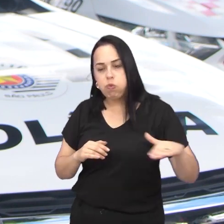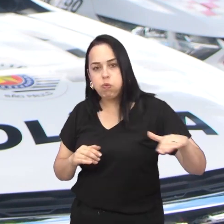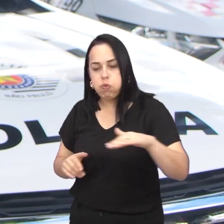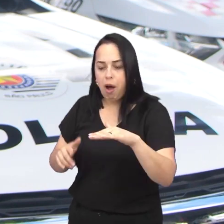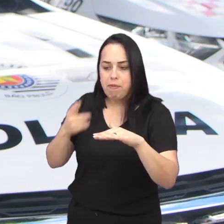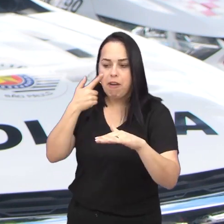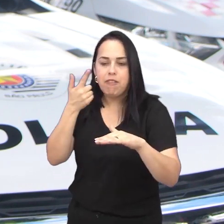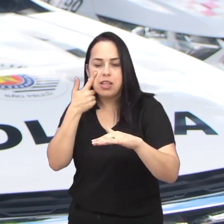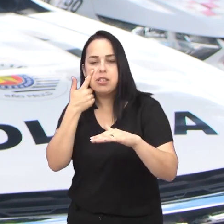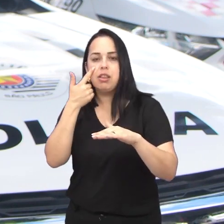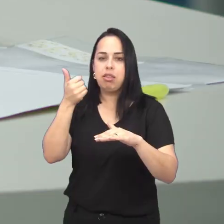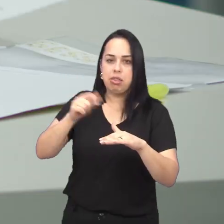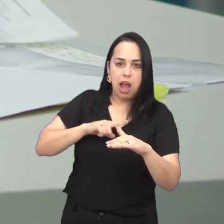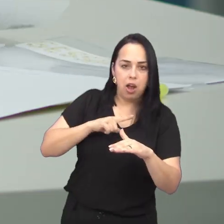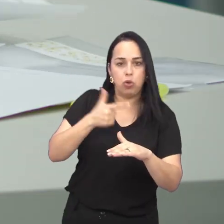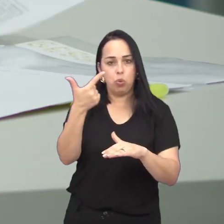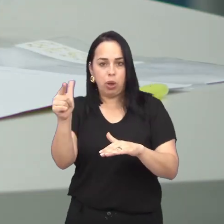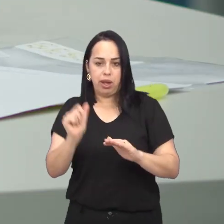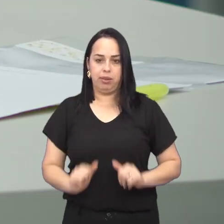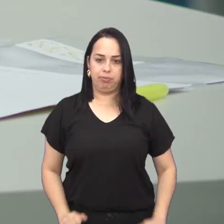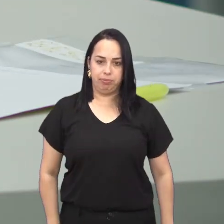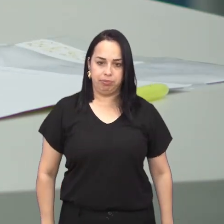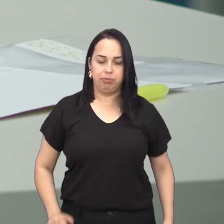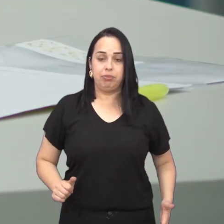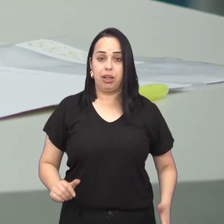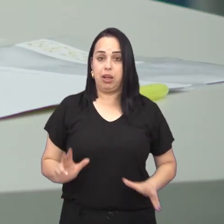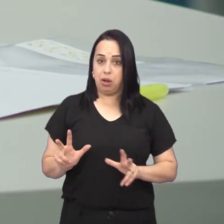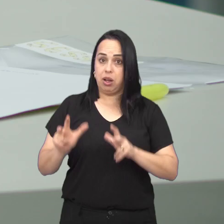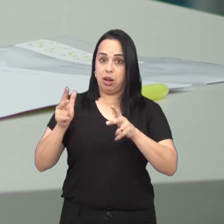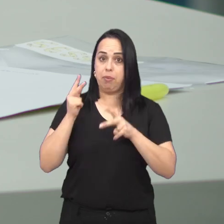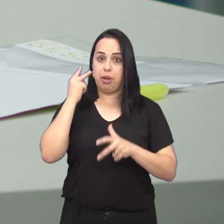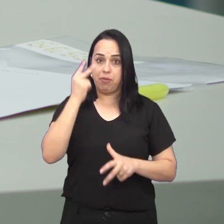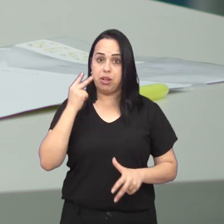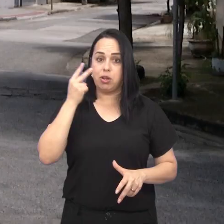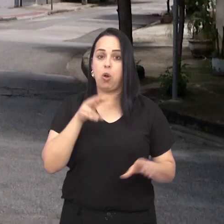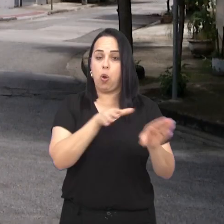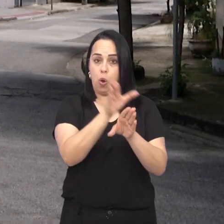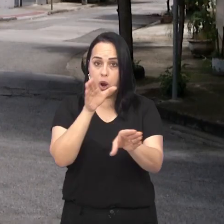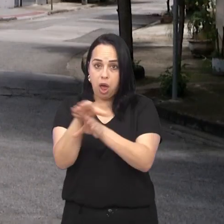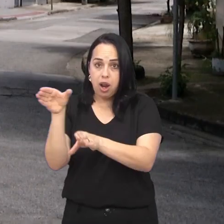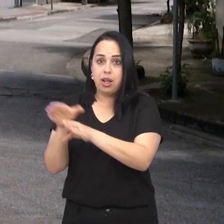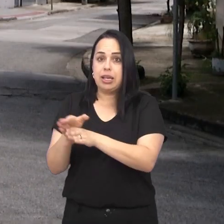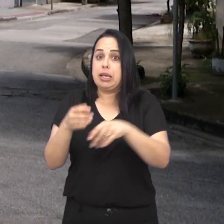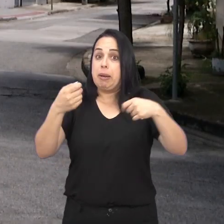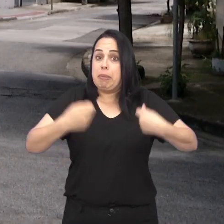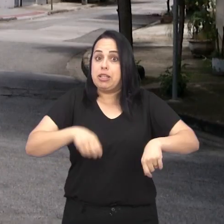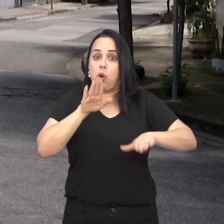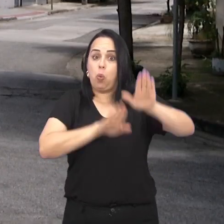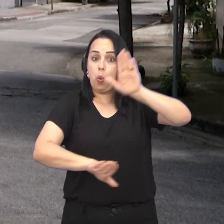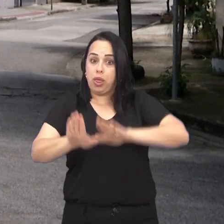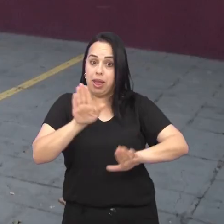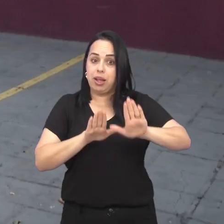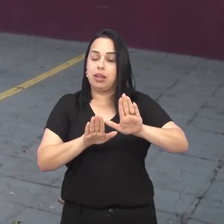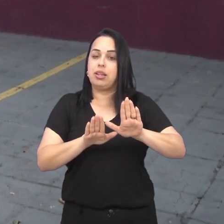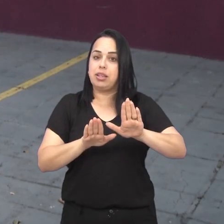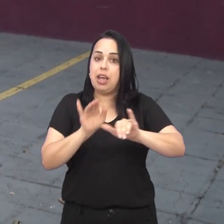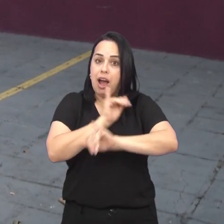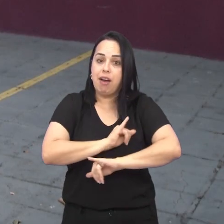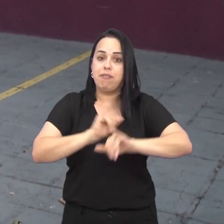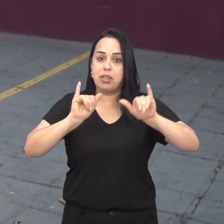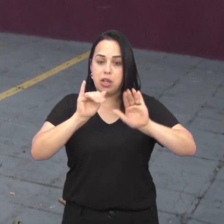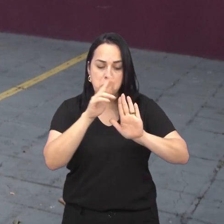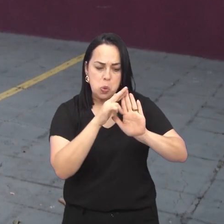de fato, tem algum criminoso lá dentro. A Câmara Municipal também orienta a população sobre os cuidados necessários e